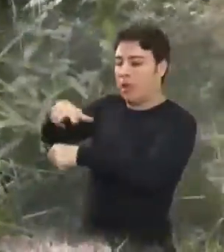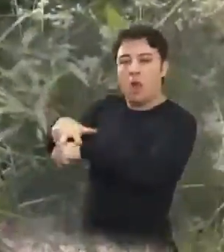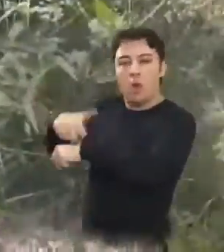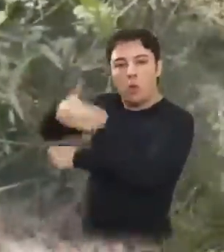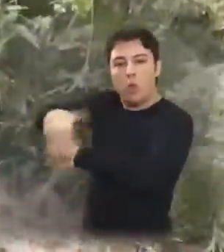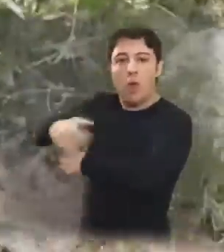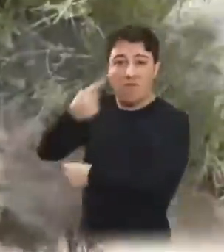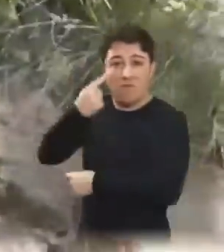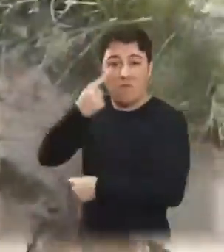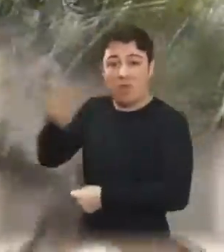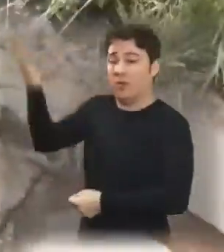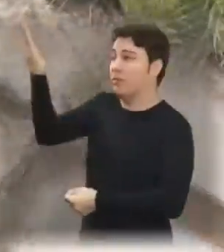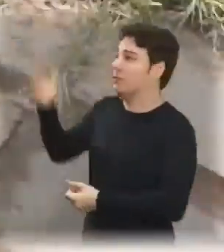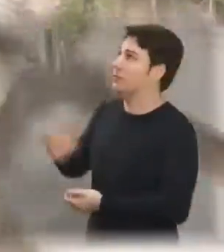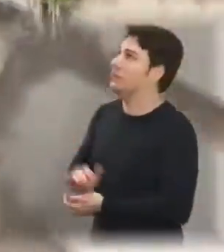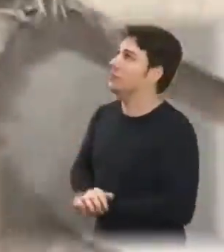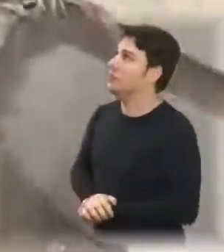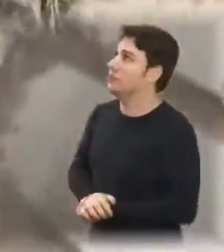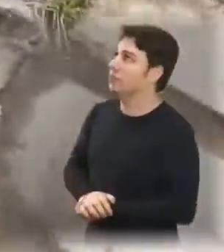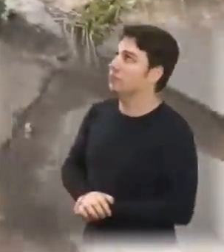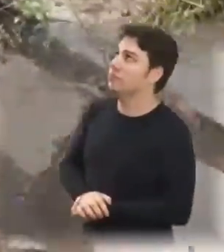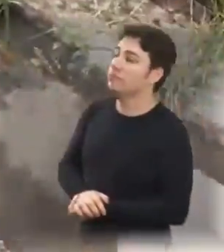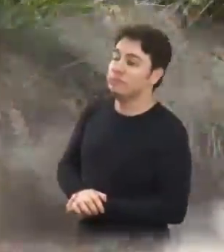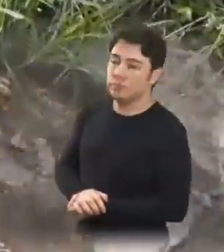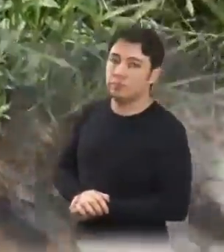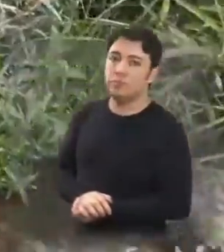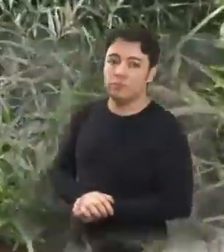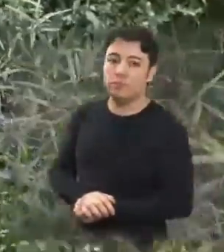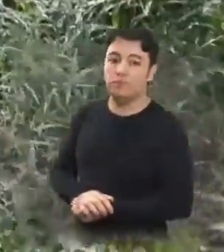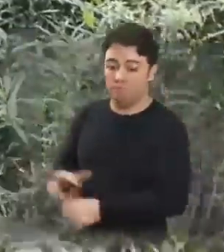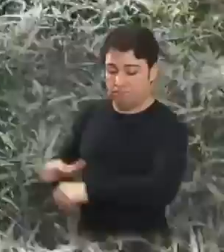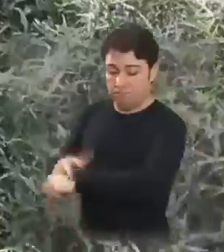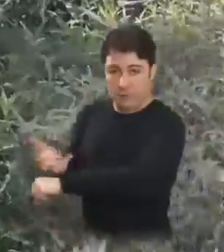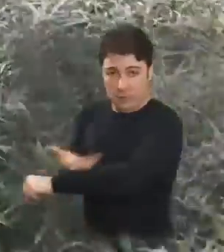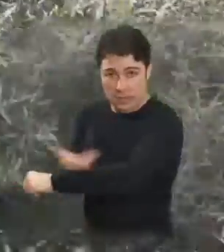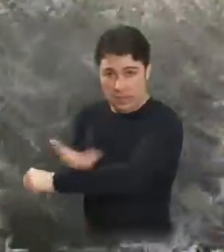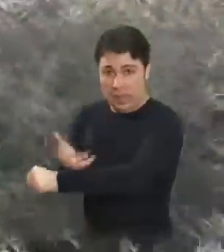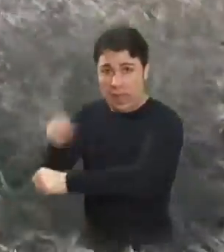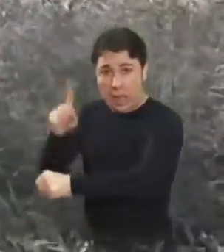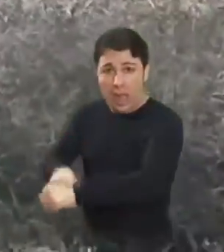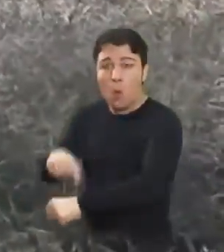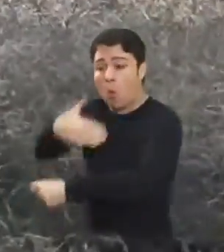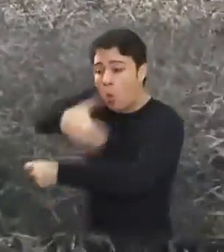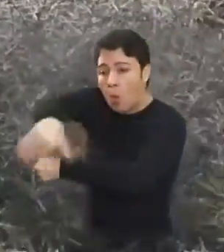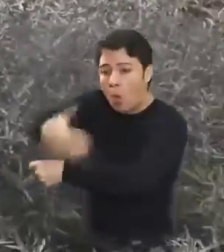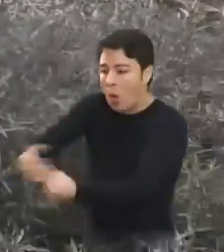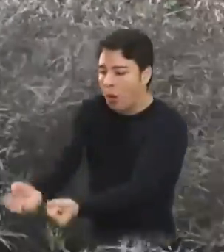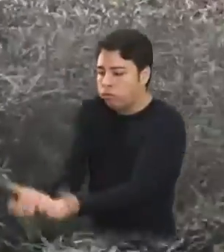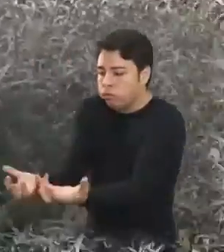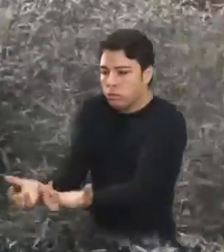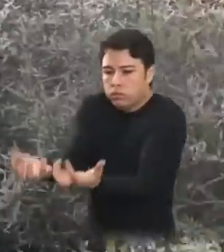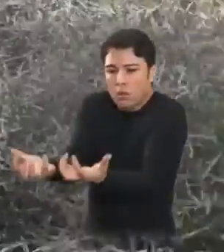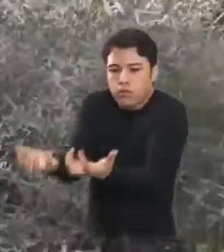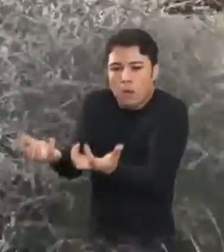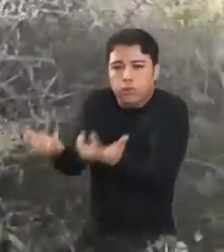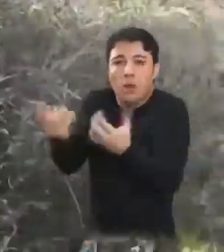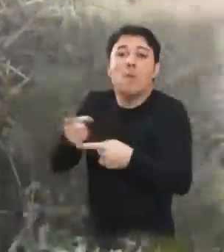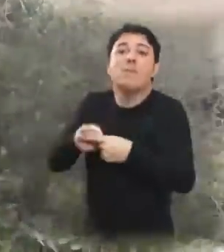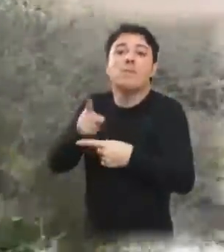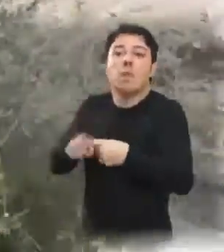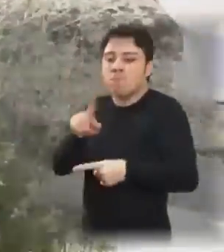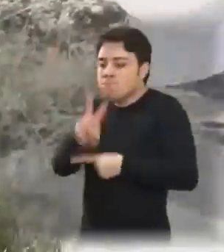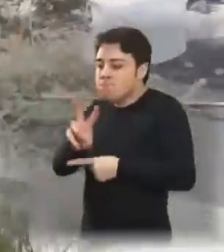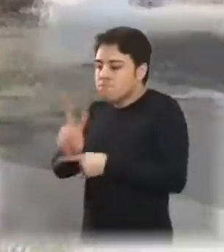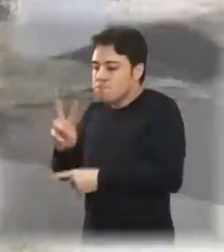Como vocês podem ver, o mato aqui, ele nasceu na rua aqui, pela falta de manutenção.